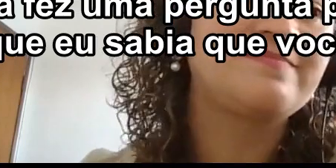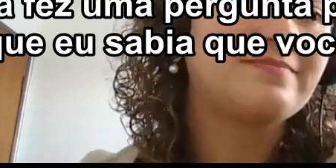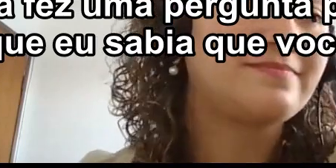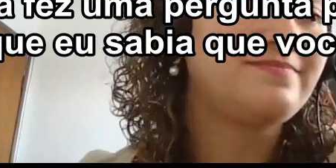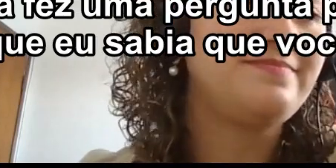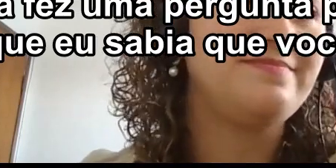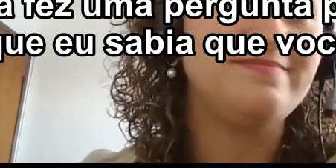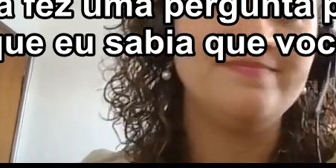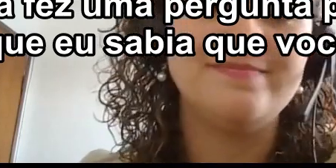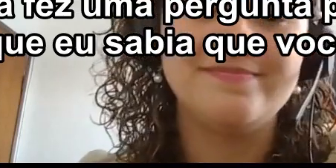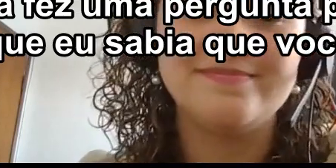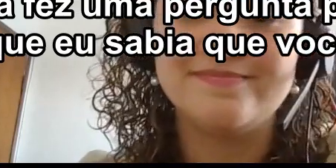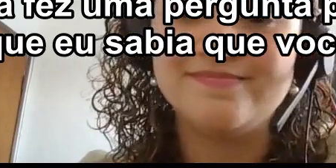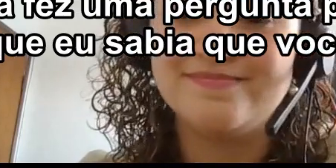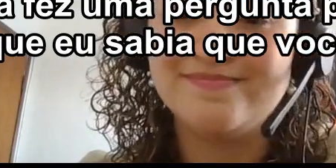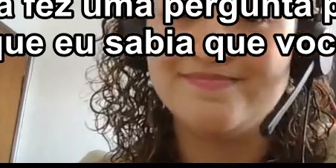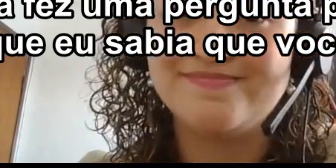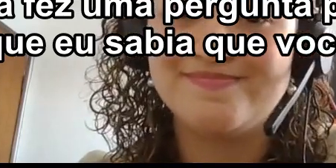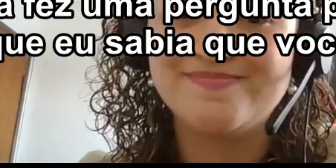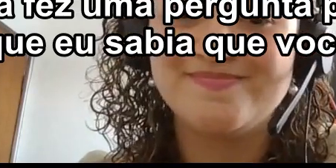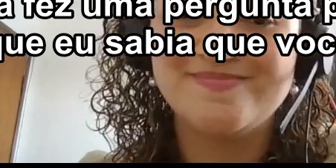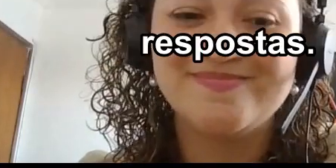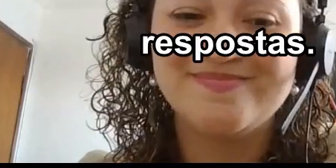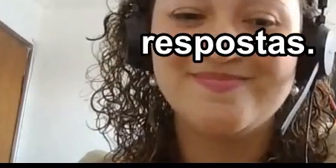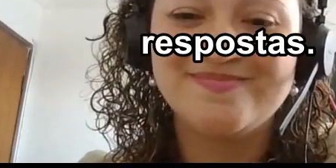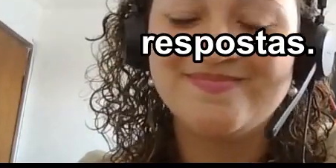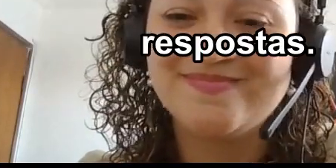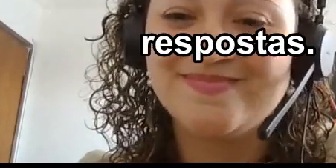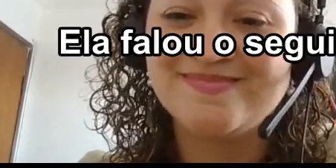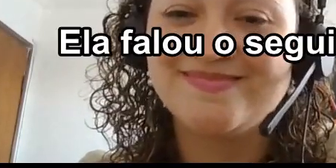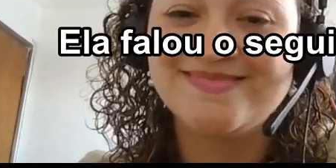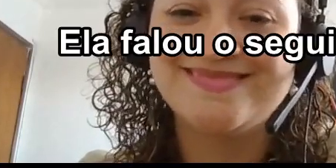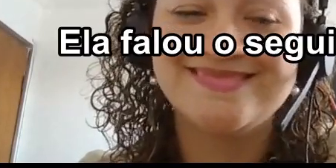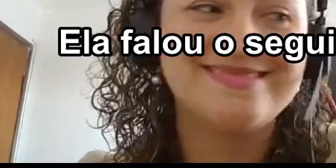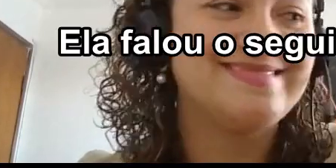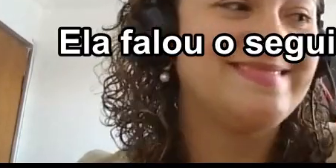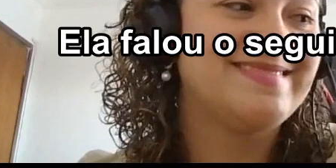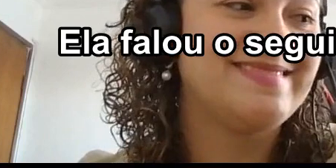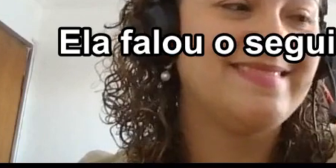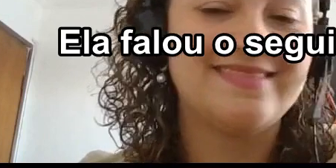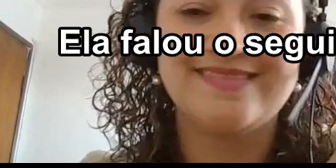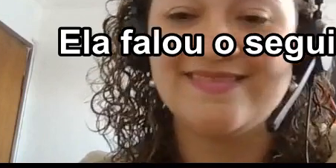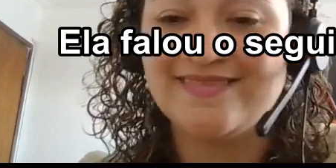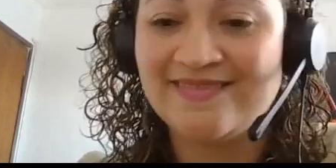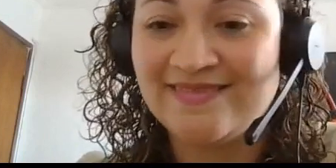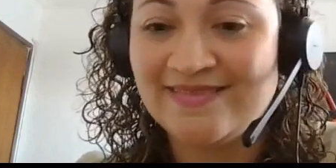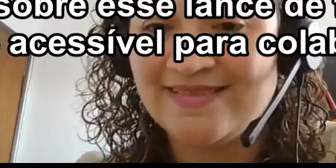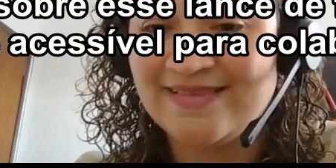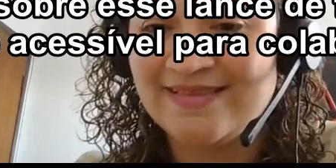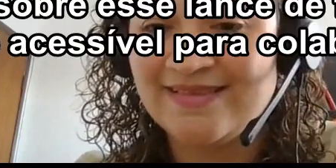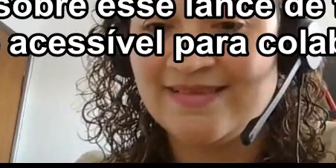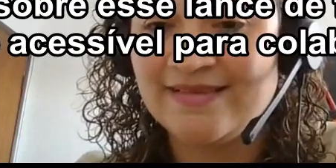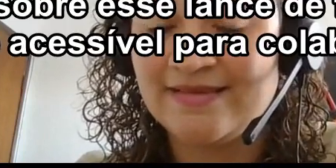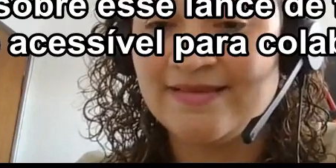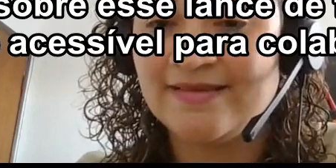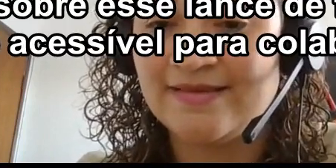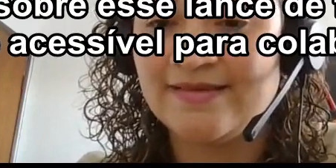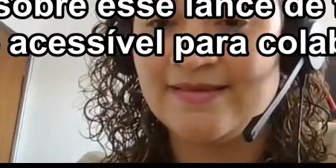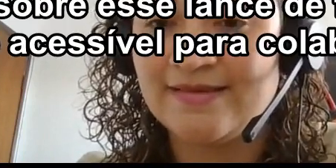você. Eu nem quis se interromper porque eu sabia que você já ia ter perguntas e respostas. Ela falou o seguinte. Marina,